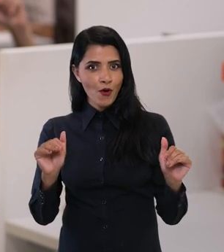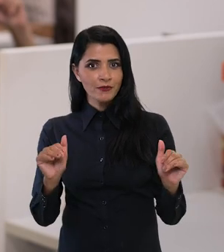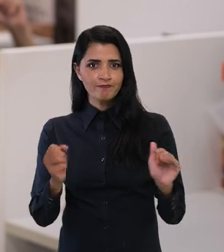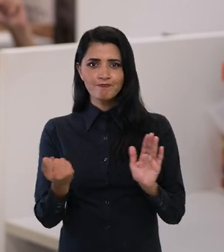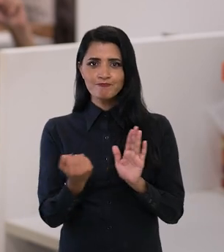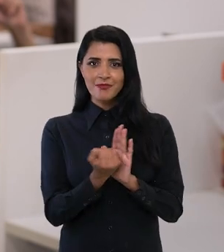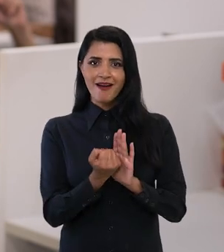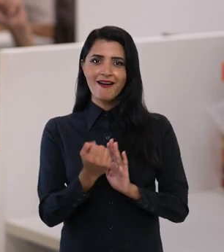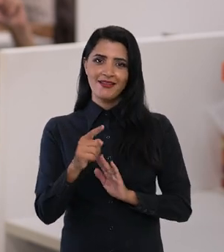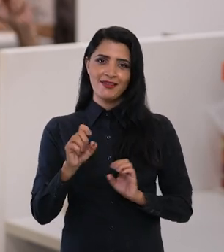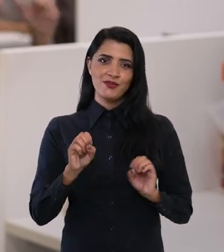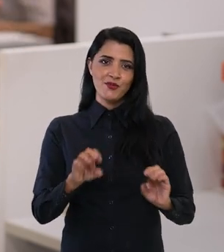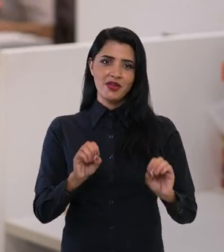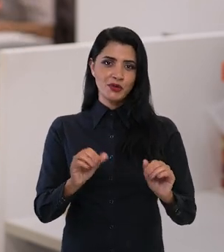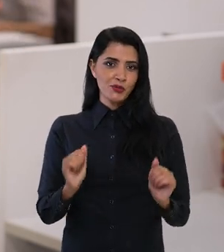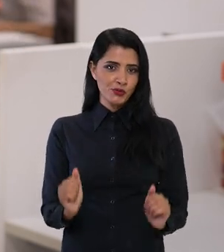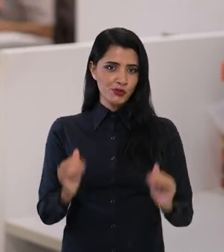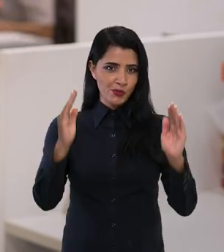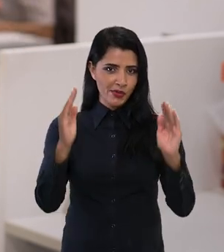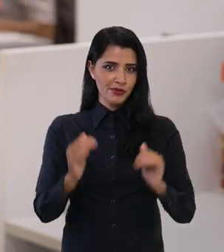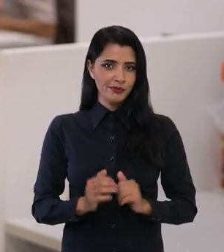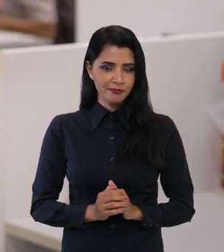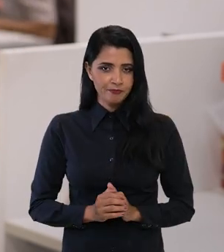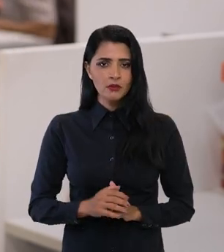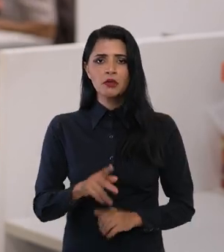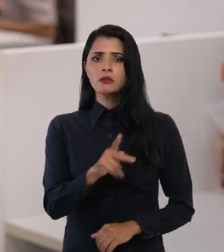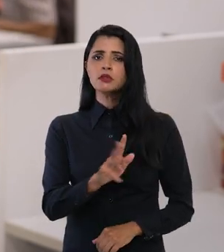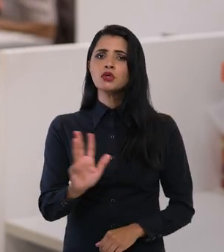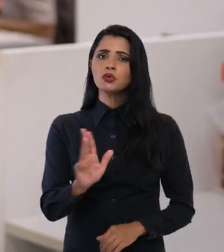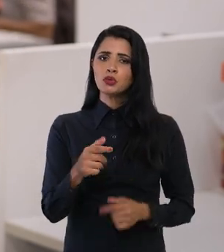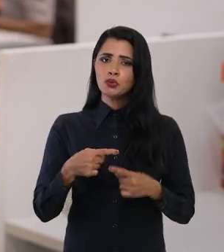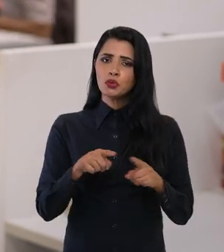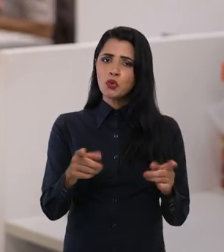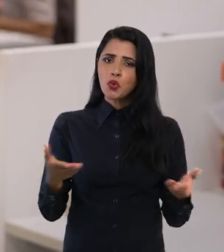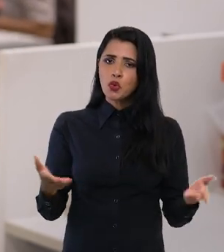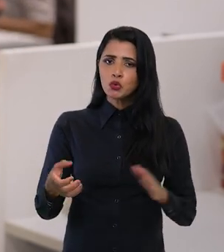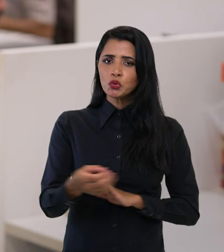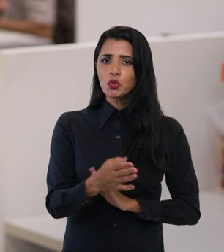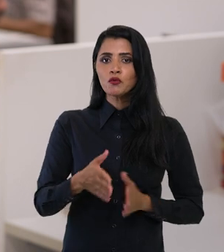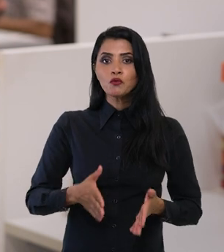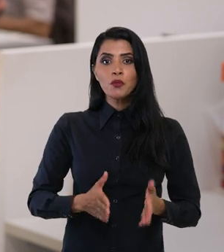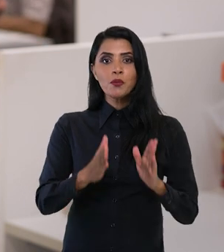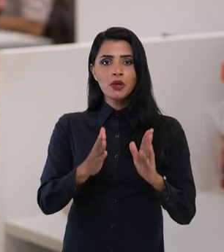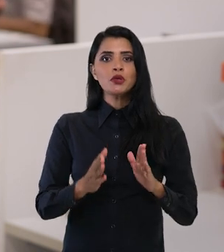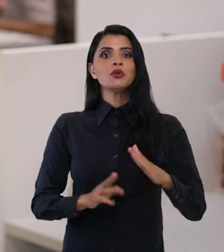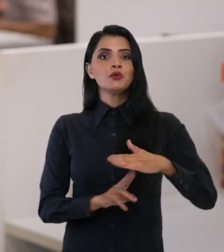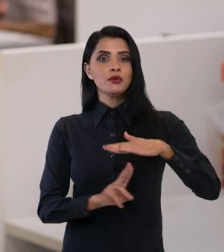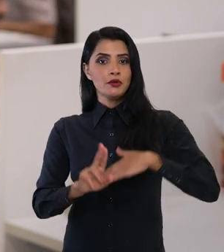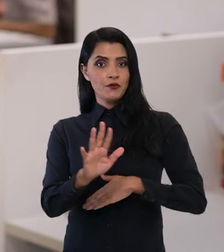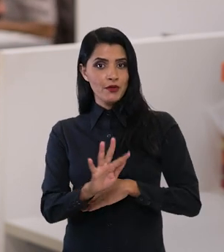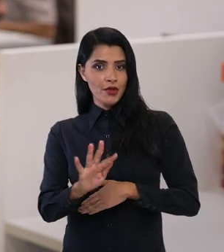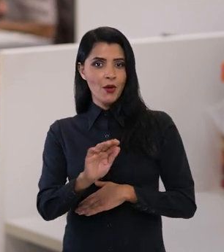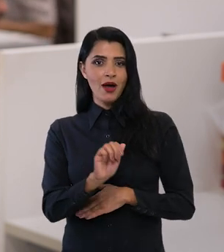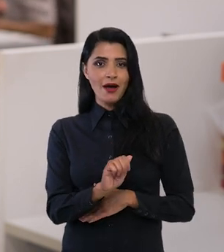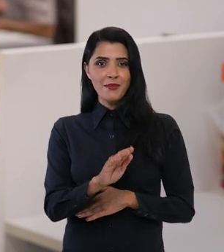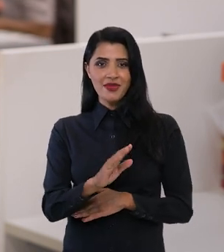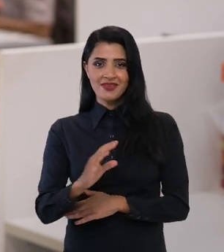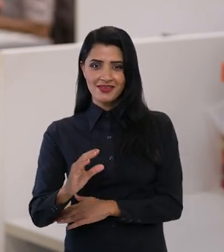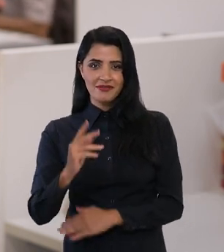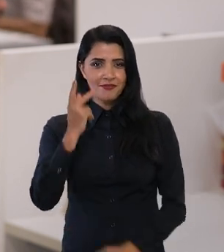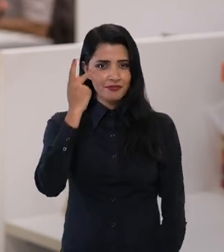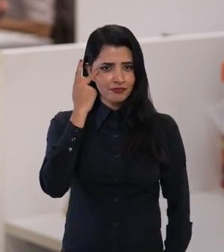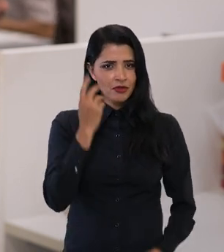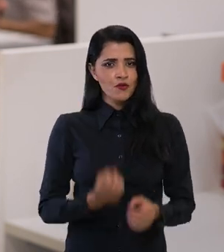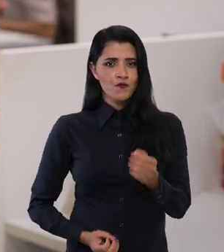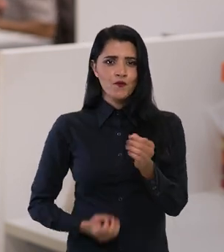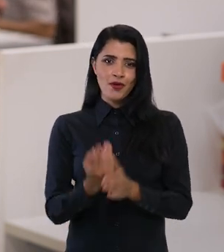Olá! Legado na educação superior. O presidente Lula inaugurou hoje um novo prédio na Universidade Federal do